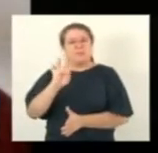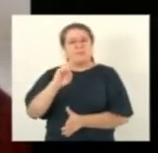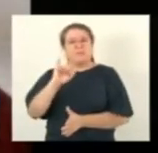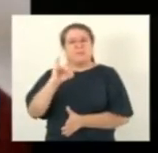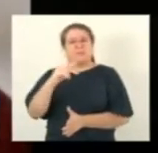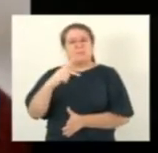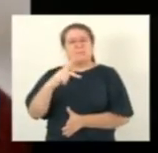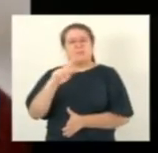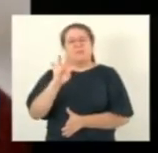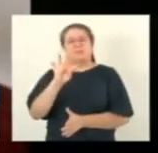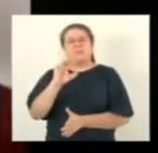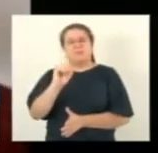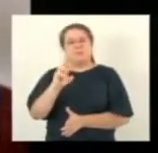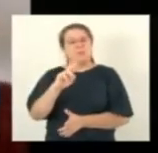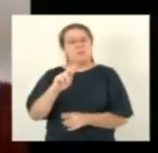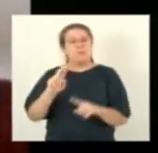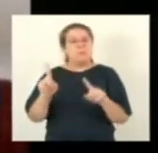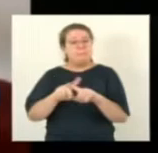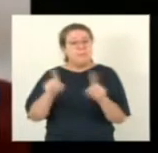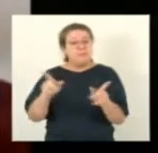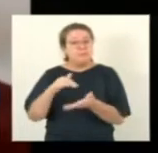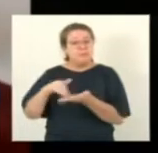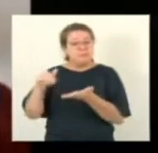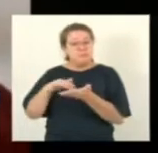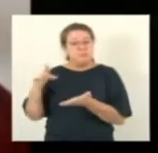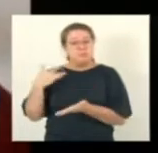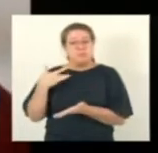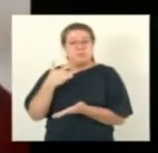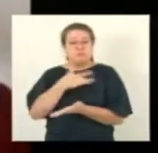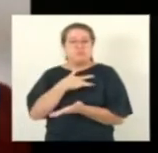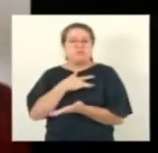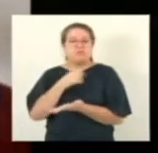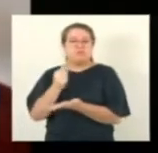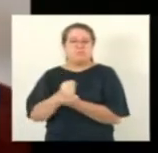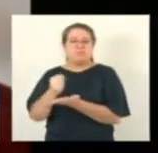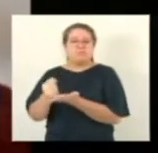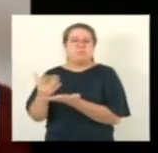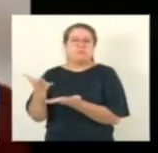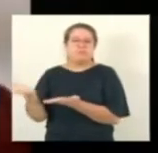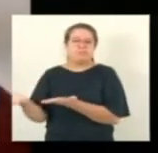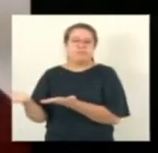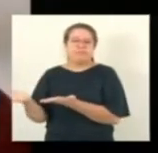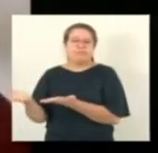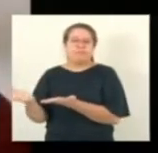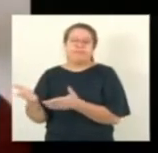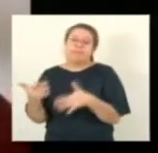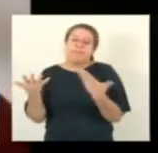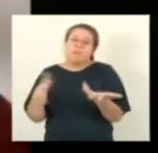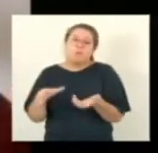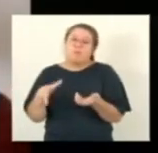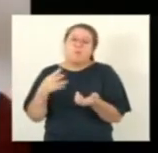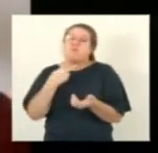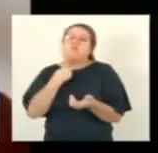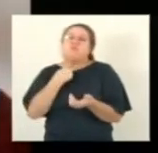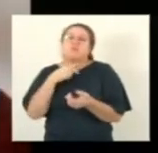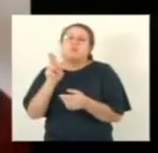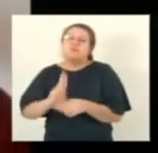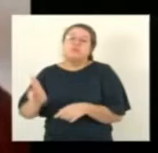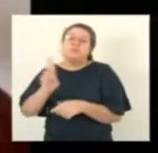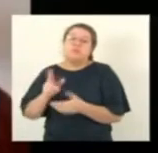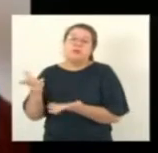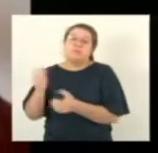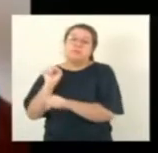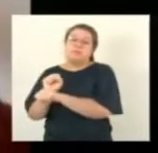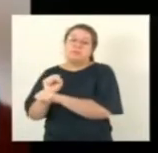da Saúde ainda não o credenciou. É um dos equipamentos que o hospital de Iguaçuí precisa utilizar,